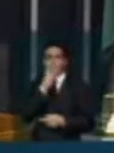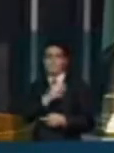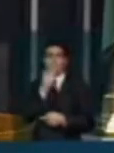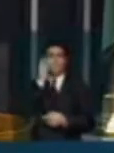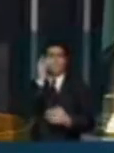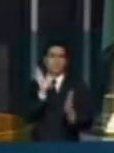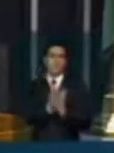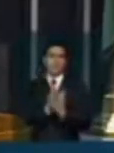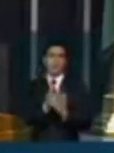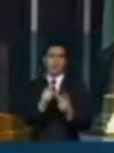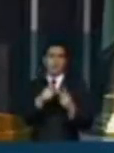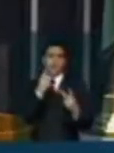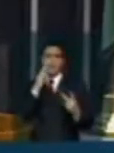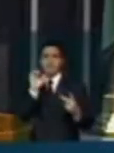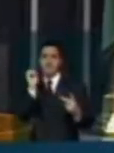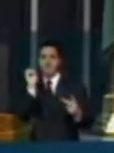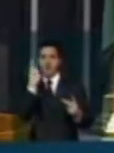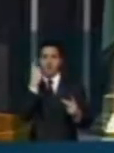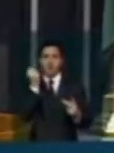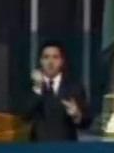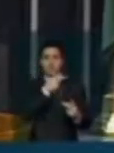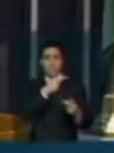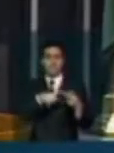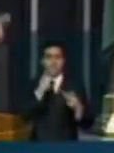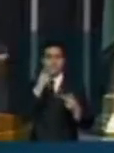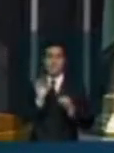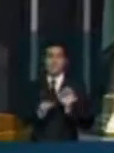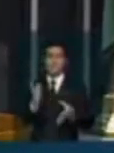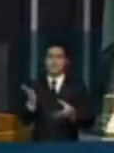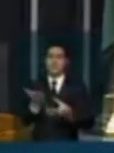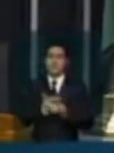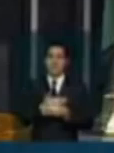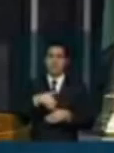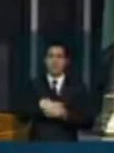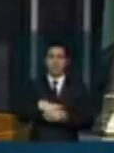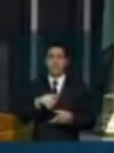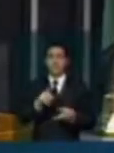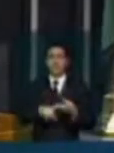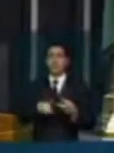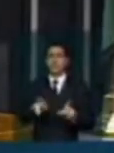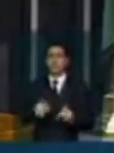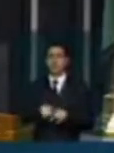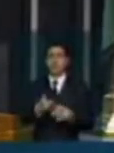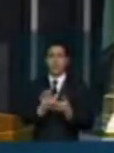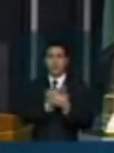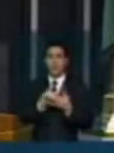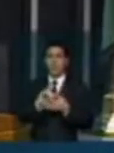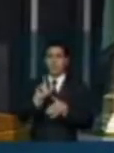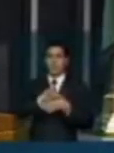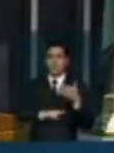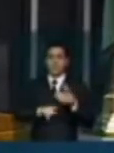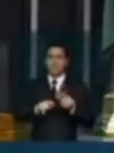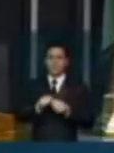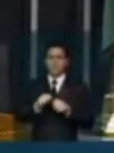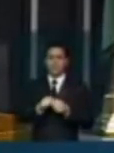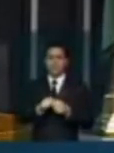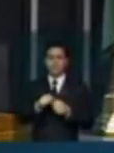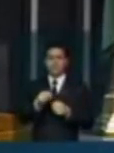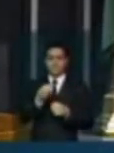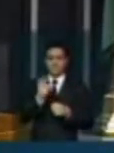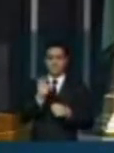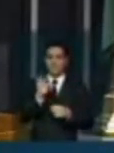criminalizações falsas, usando justiça eleitoral, liminares que são derrubadas em plenários de tribunais